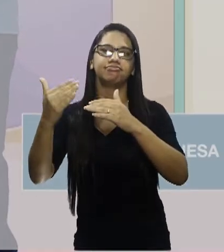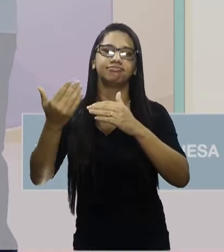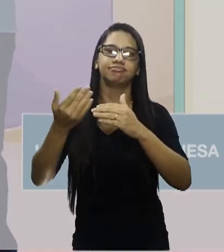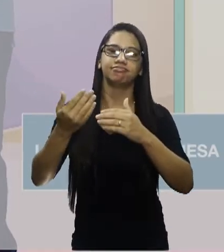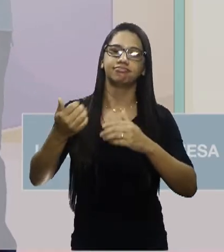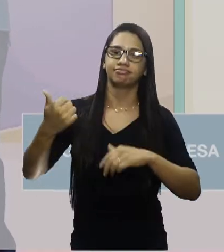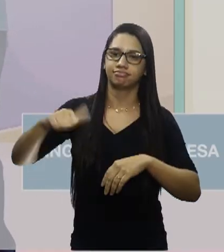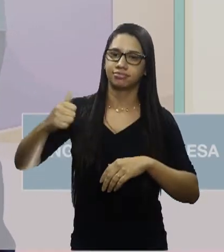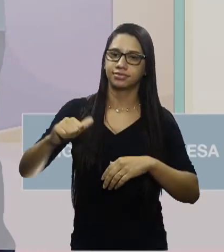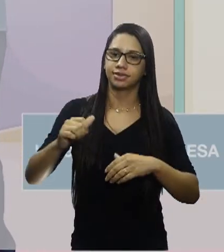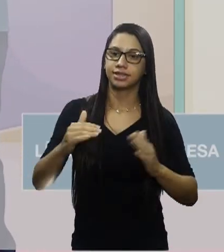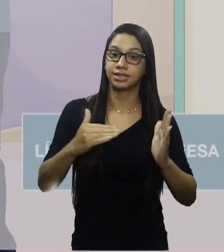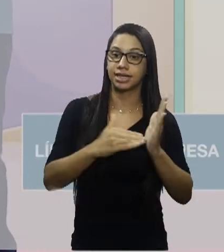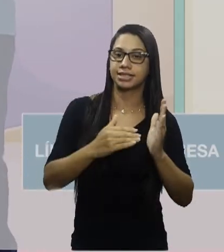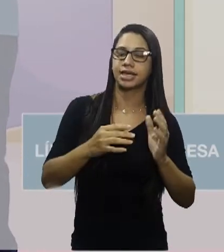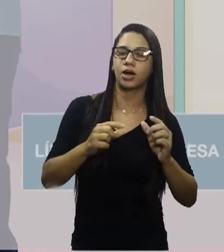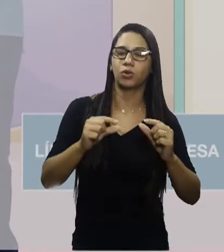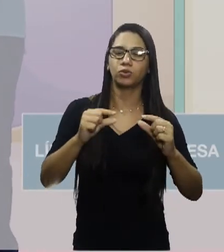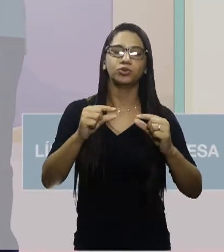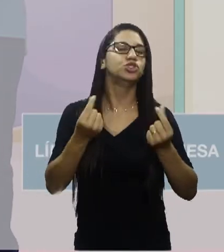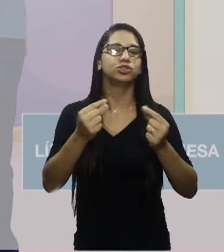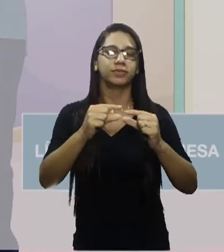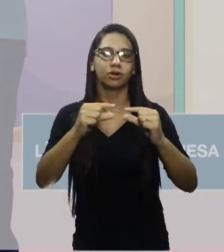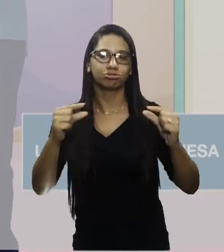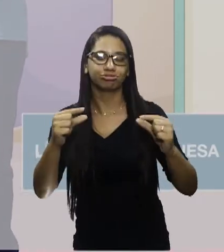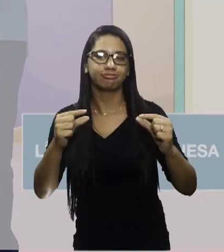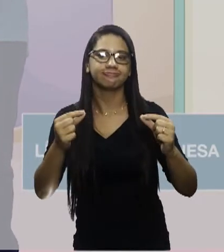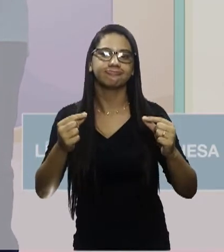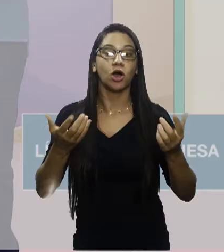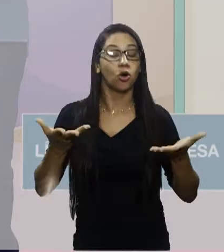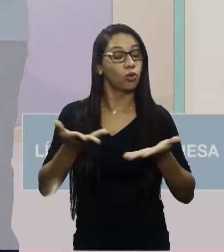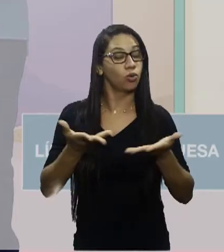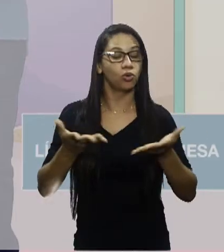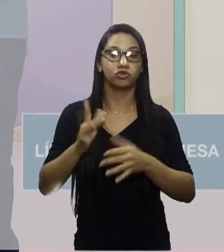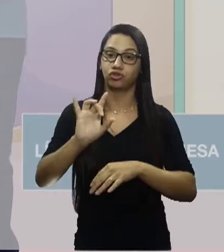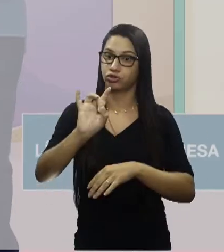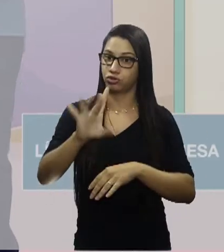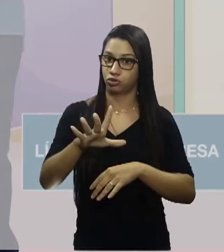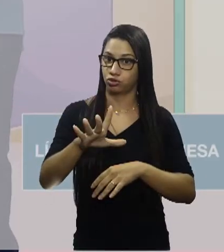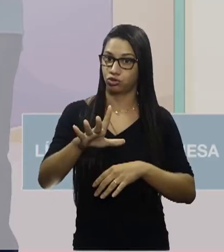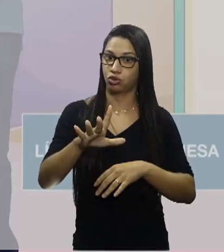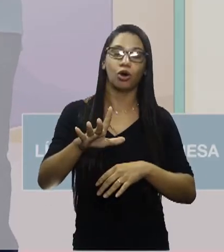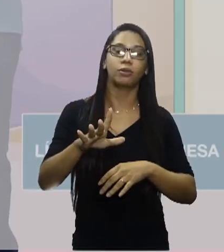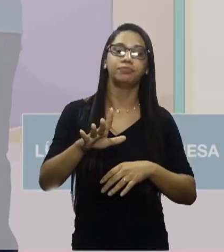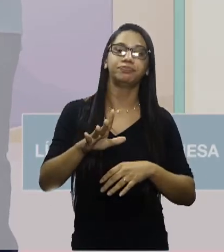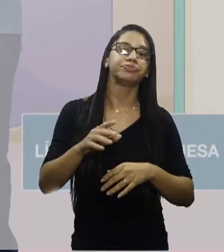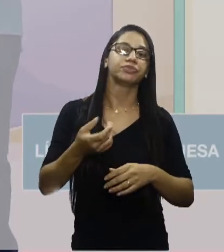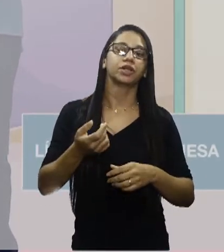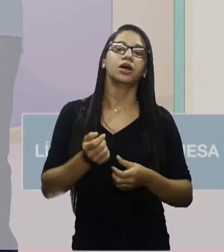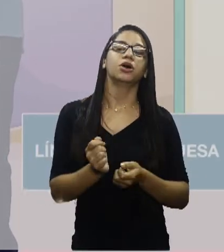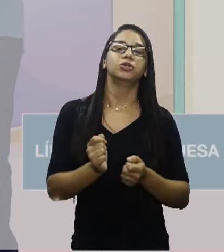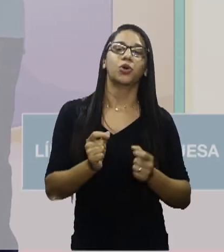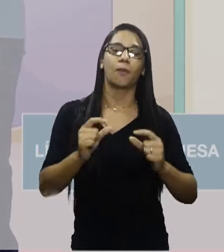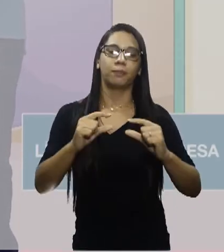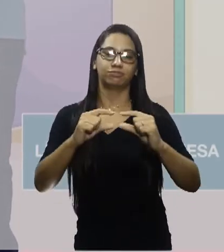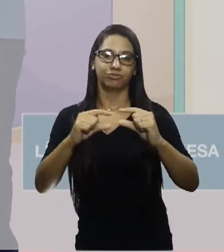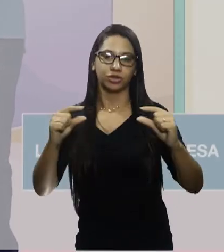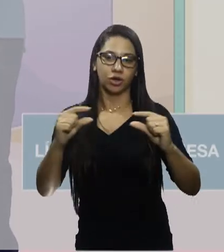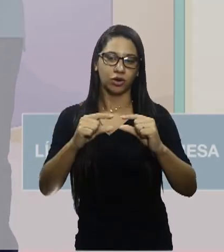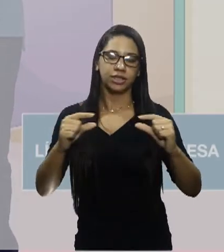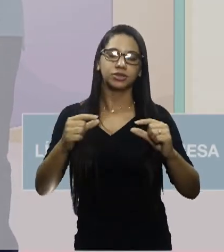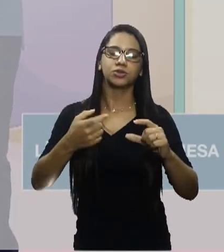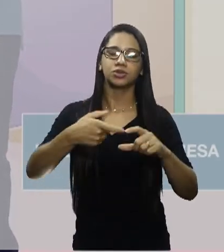última oração, porque estamos tratando, nesta aula, apenas de períodos compostos por coordenação e orações